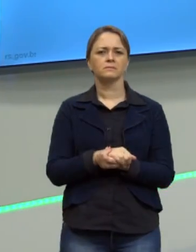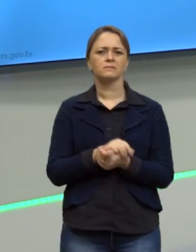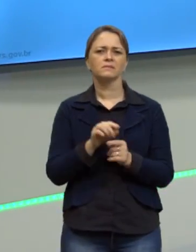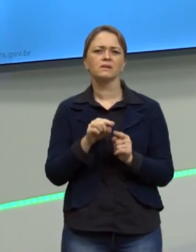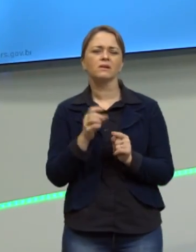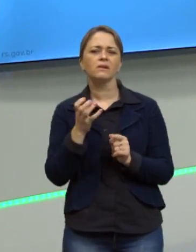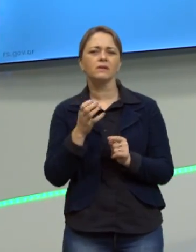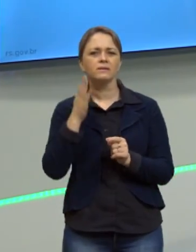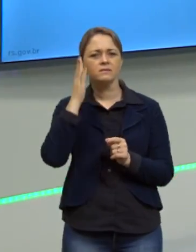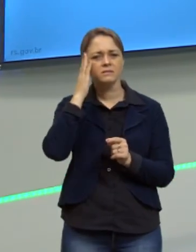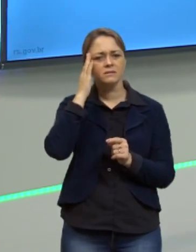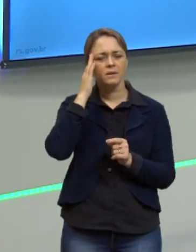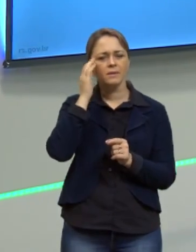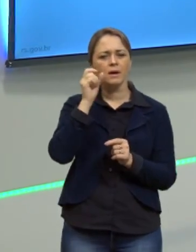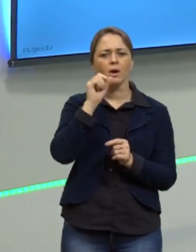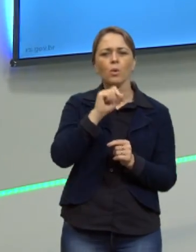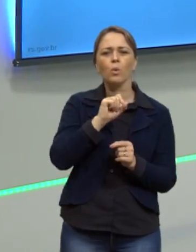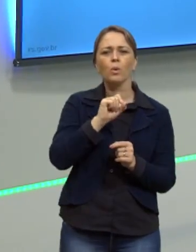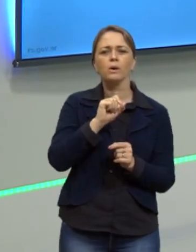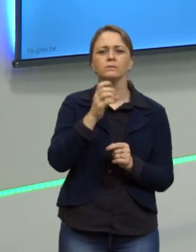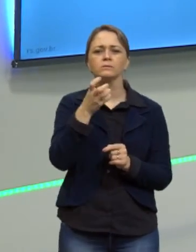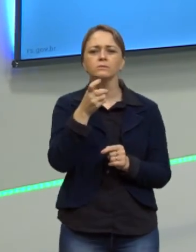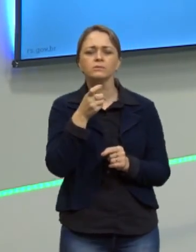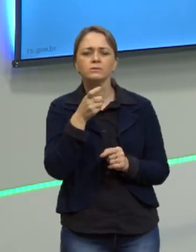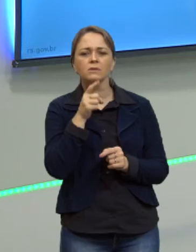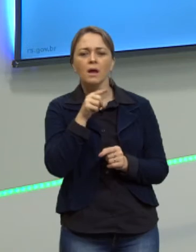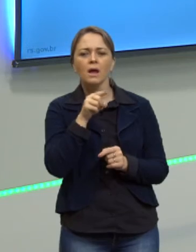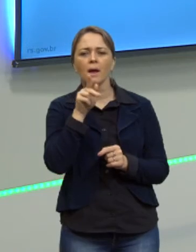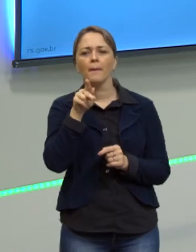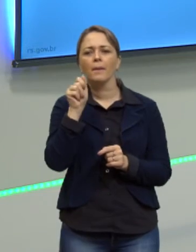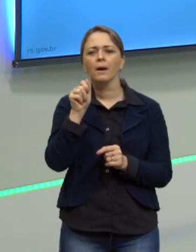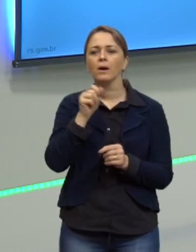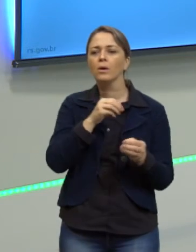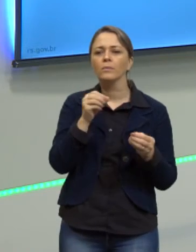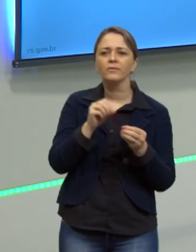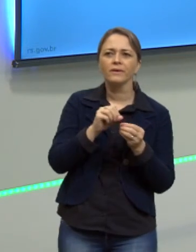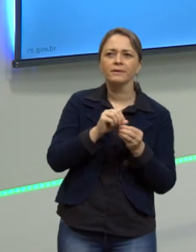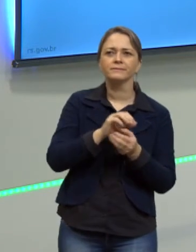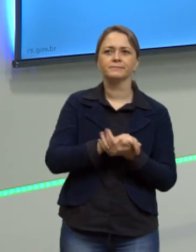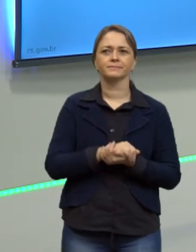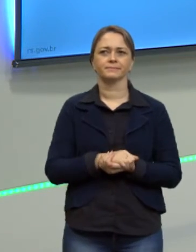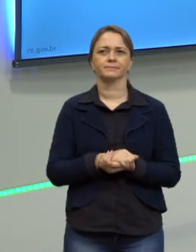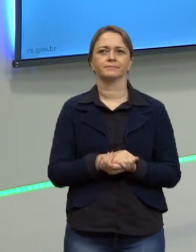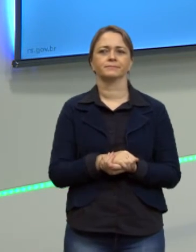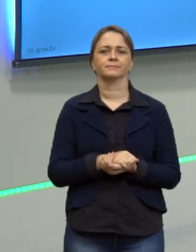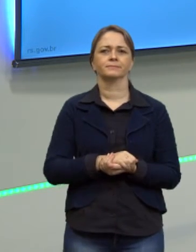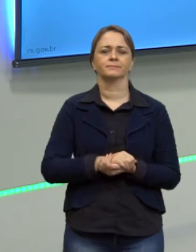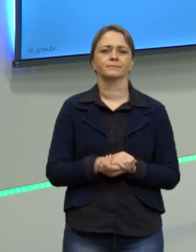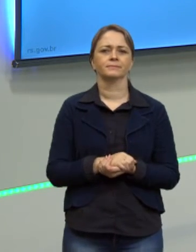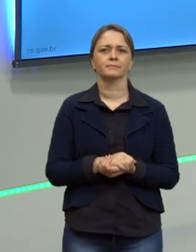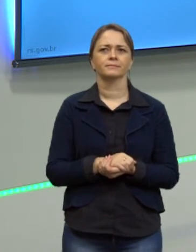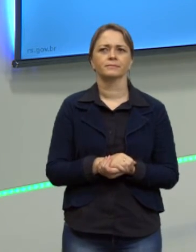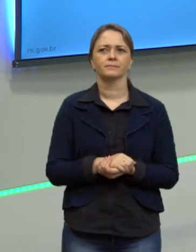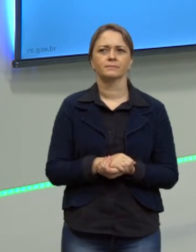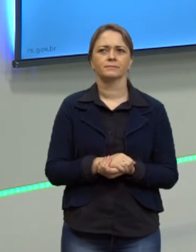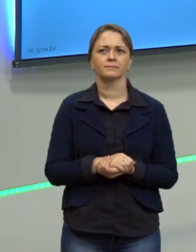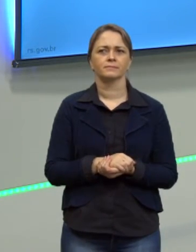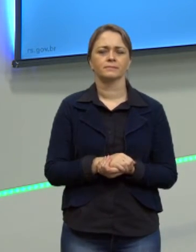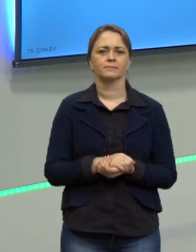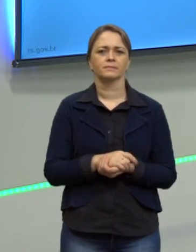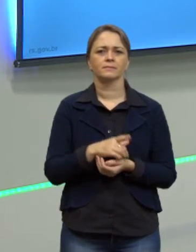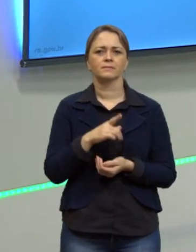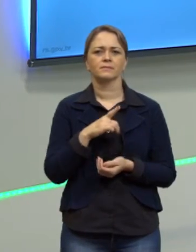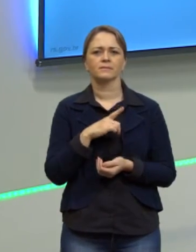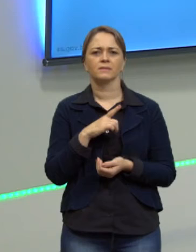saber quem é o valor de x nessa PA como que nós vamos fazer? passa lá por favor ó o que nós temos?